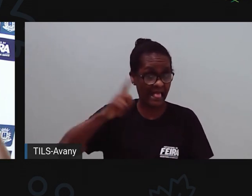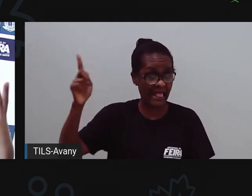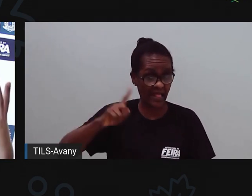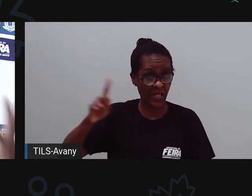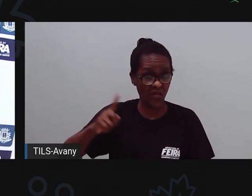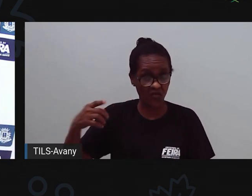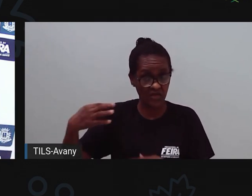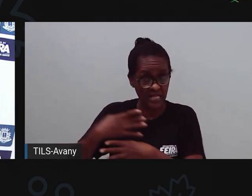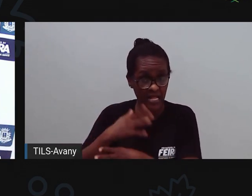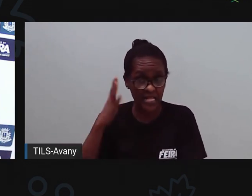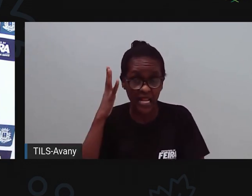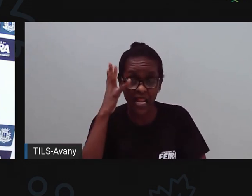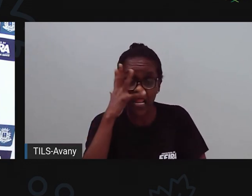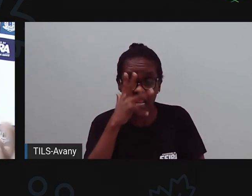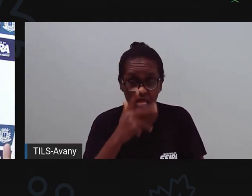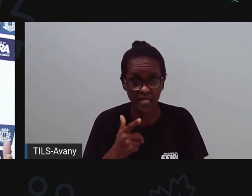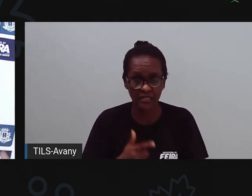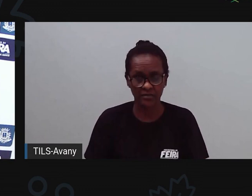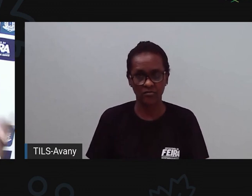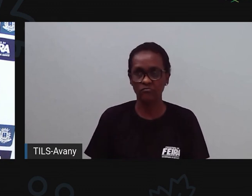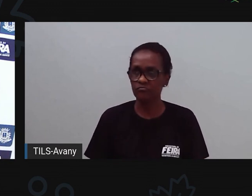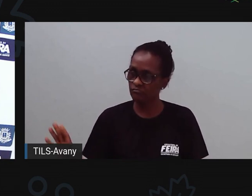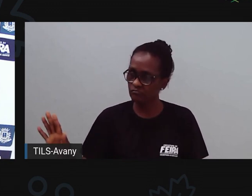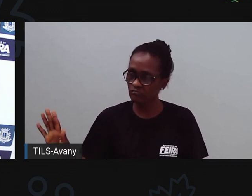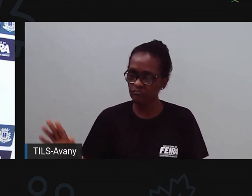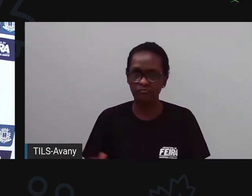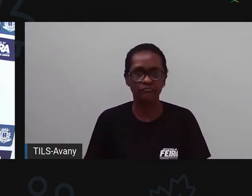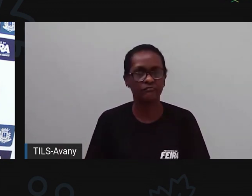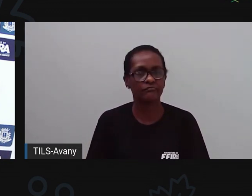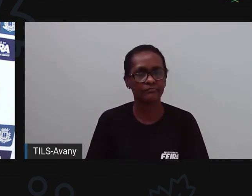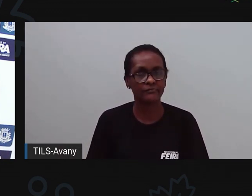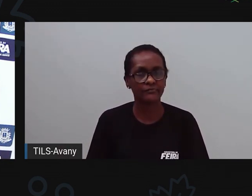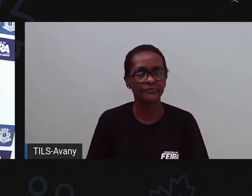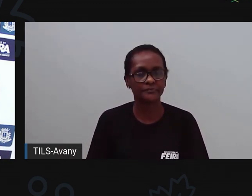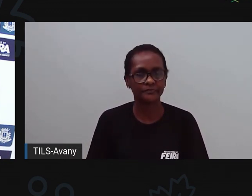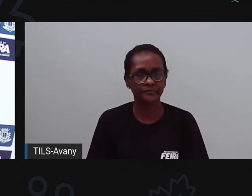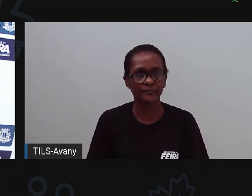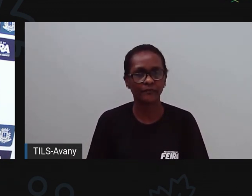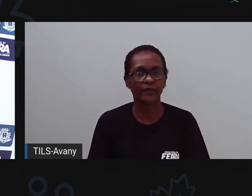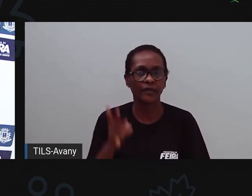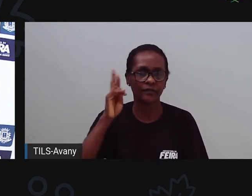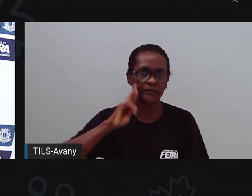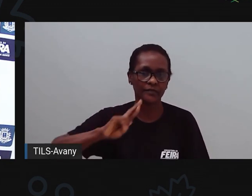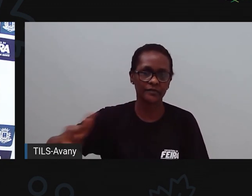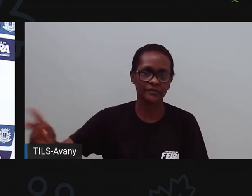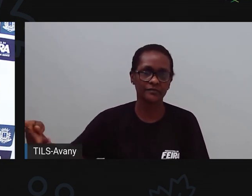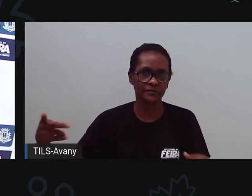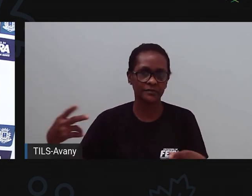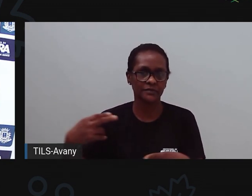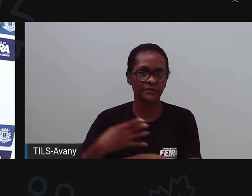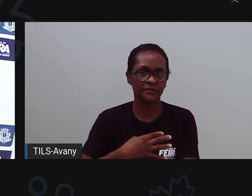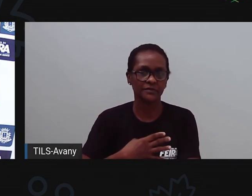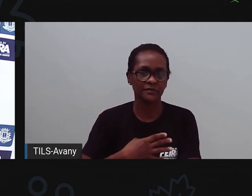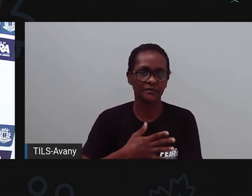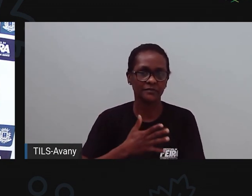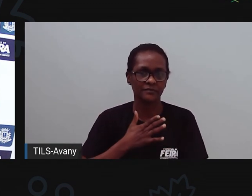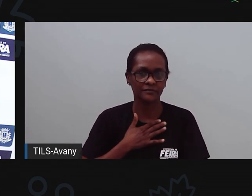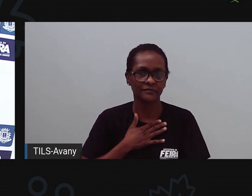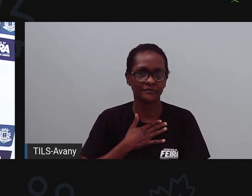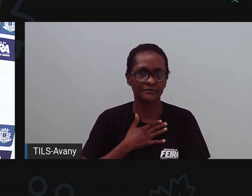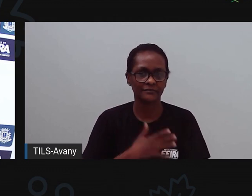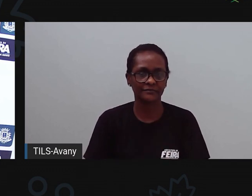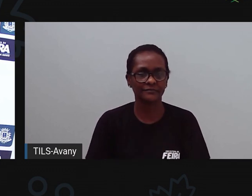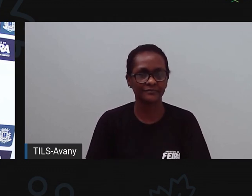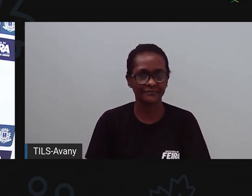cidade é importante. É o lugar onde a gente vive. E nós somos responsáveis por ela. Tá bom? Vamos cuidar da nossa